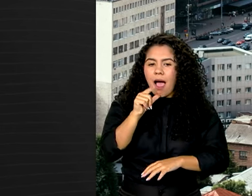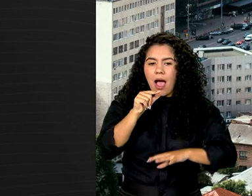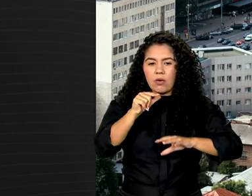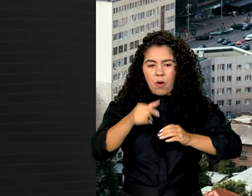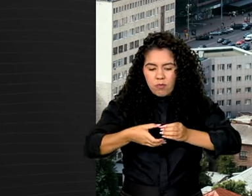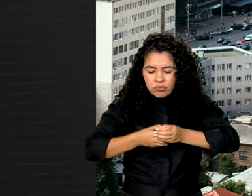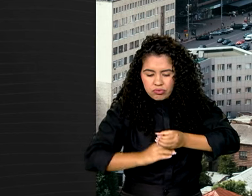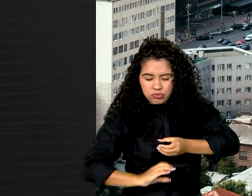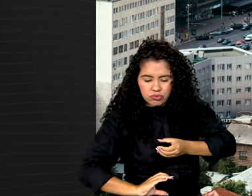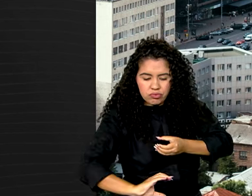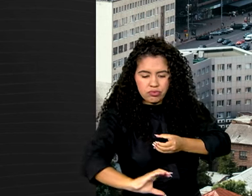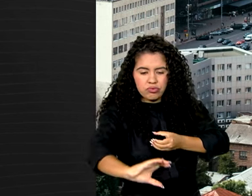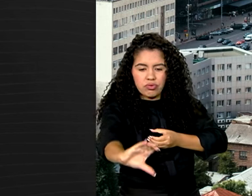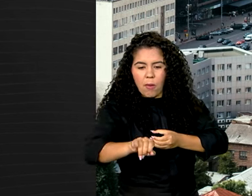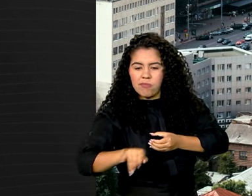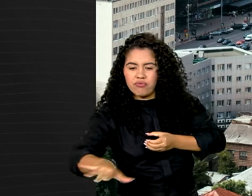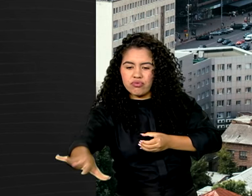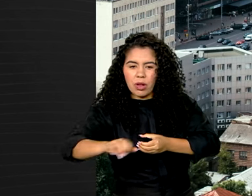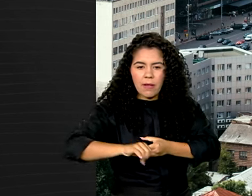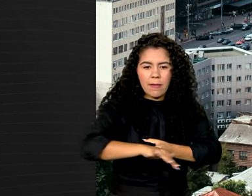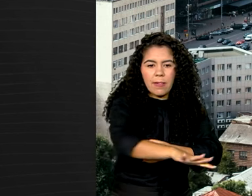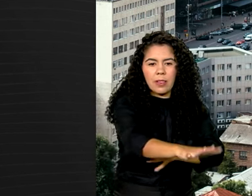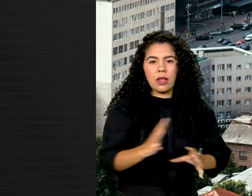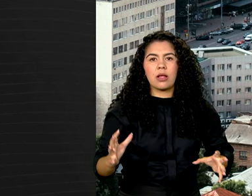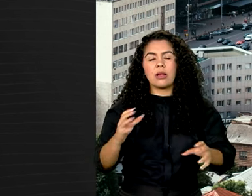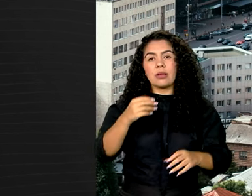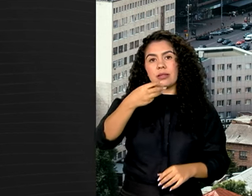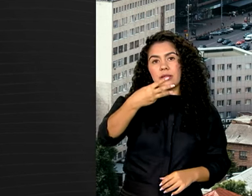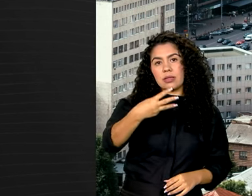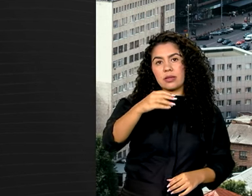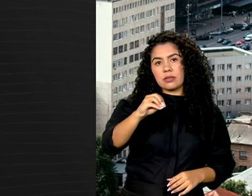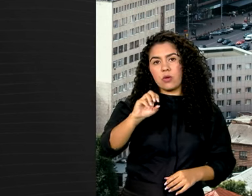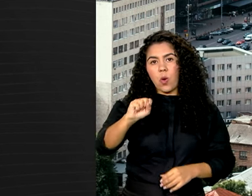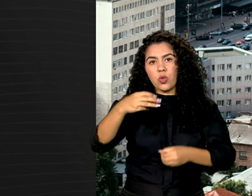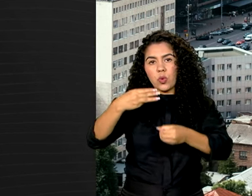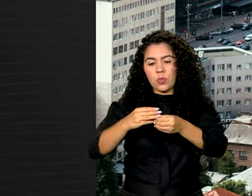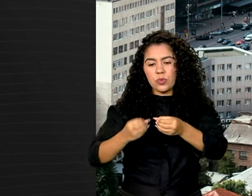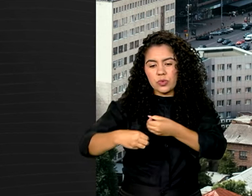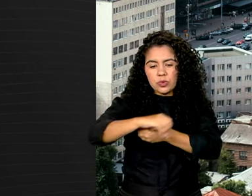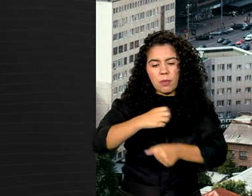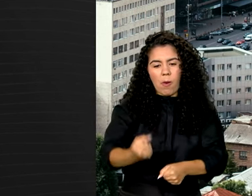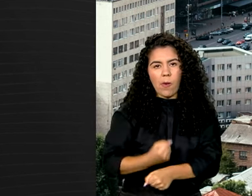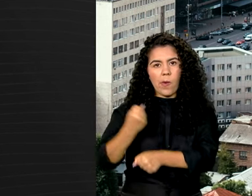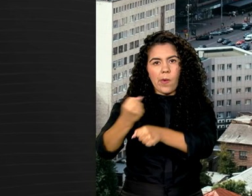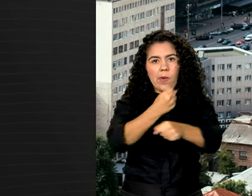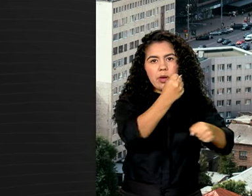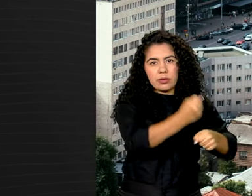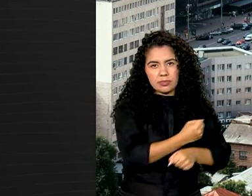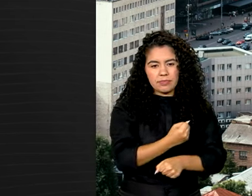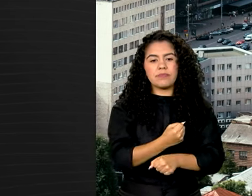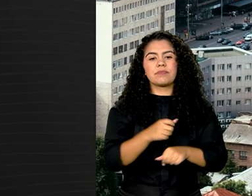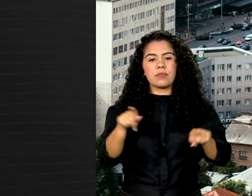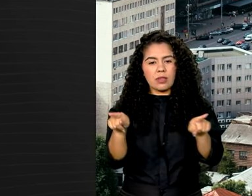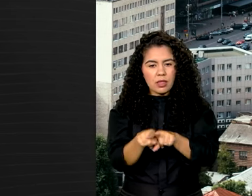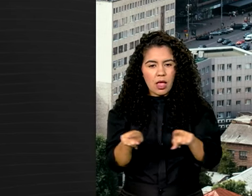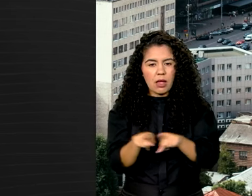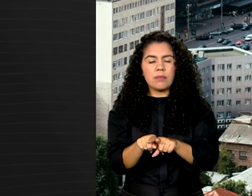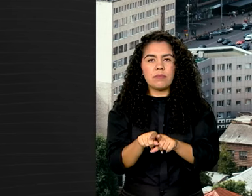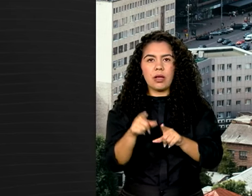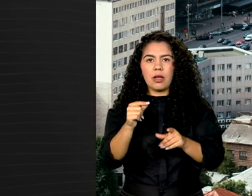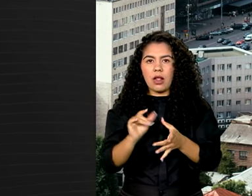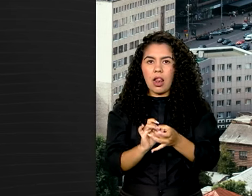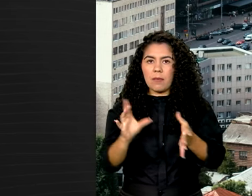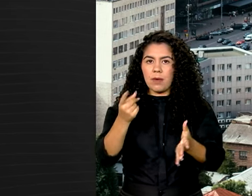haverá obras em 308 municípios de 24 estados, com a liberação de